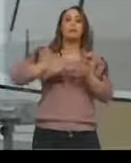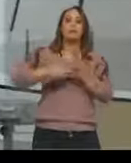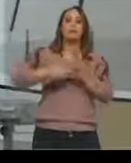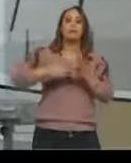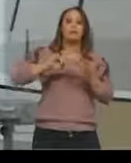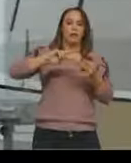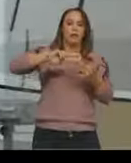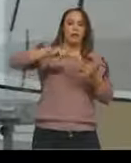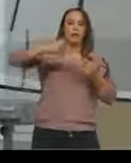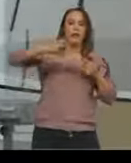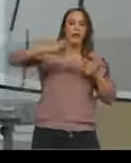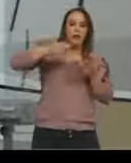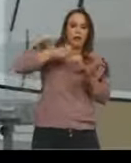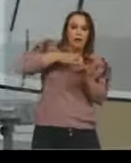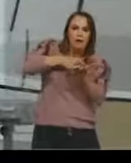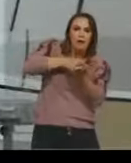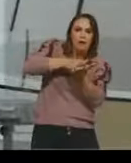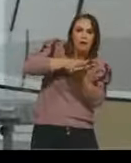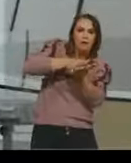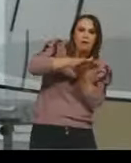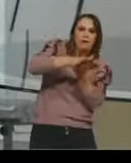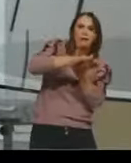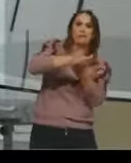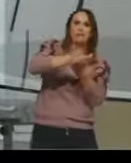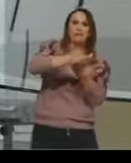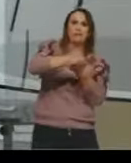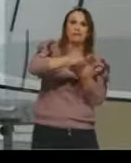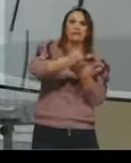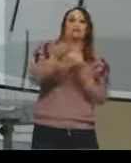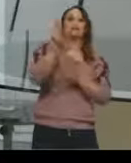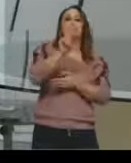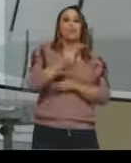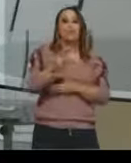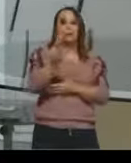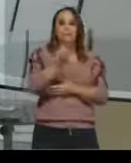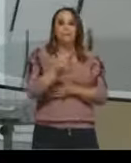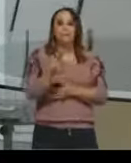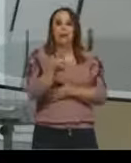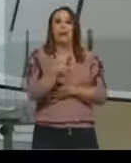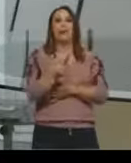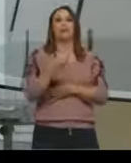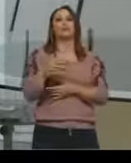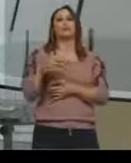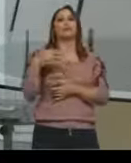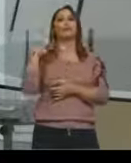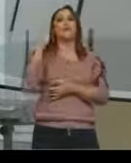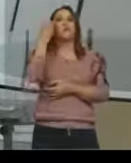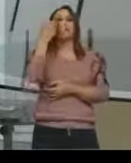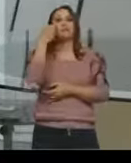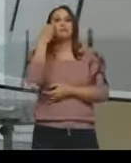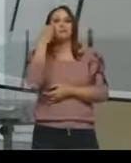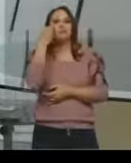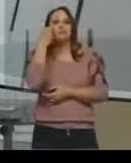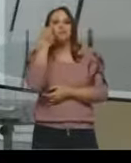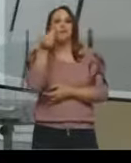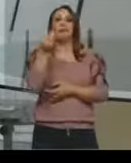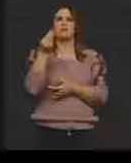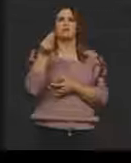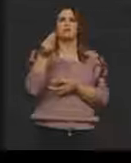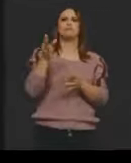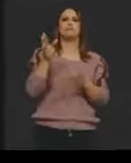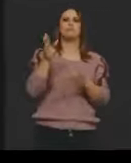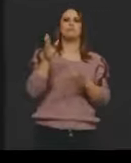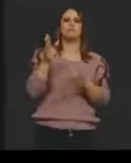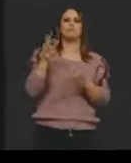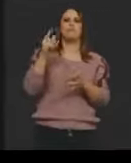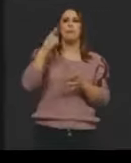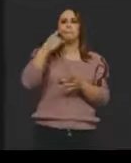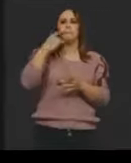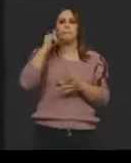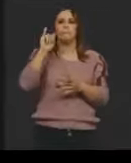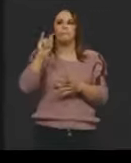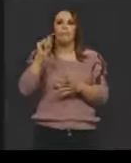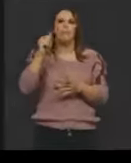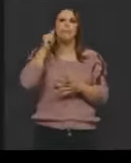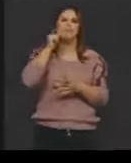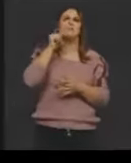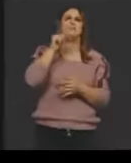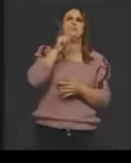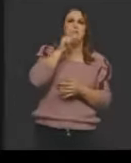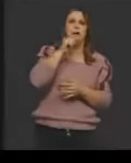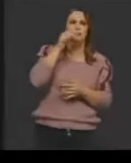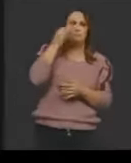e que vai ser utilizado nos testes de paternidade na medicina forense para a gente desvendar os crimes e fazer essas